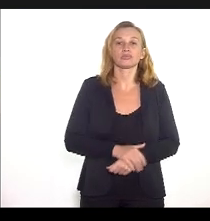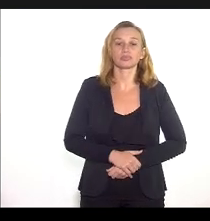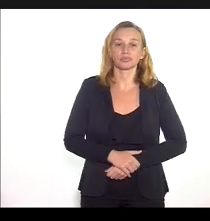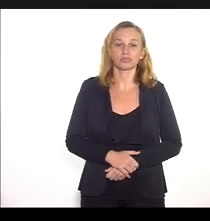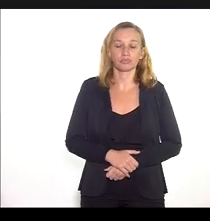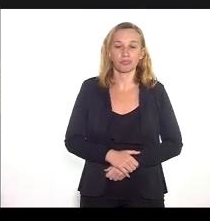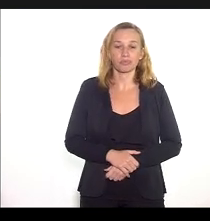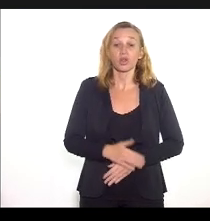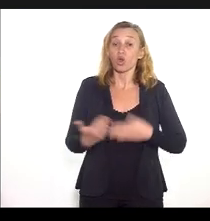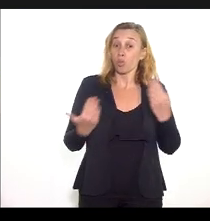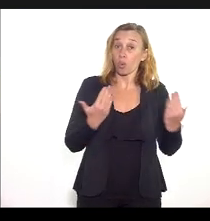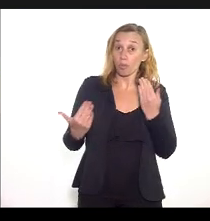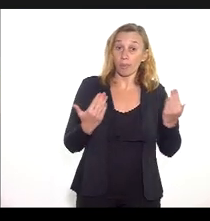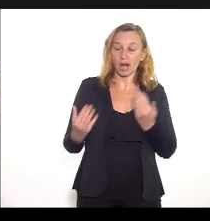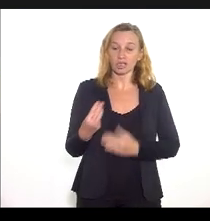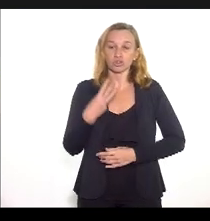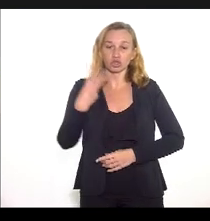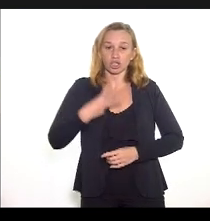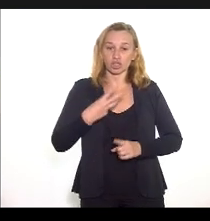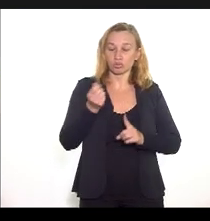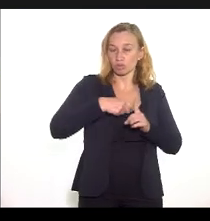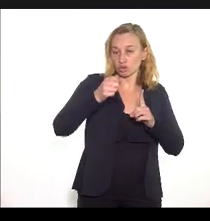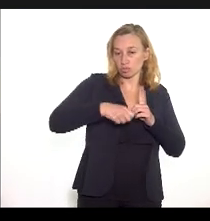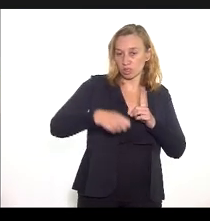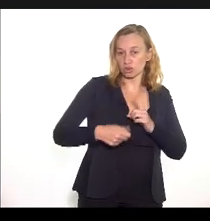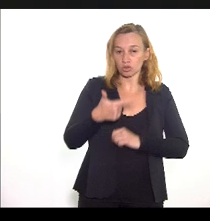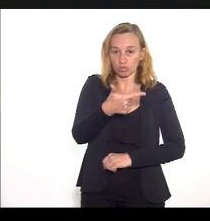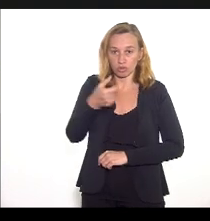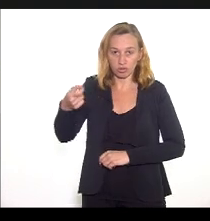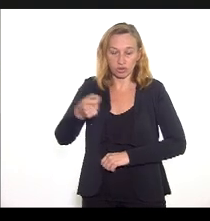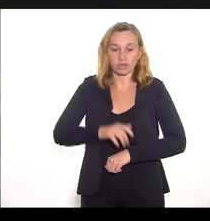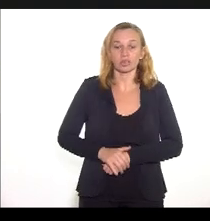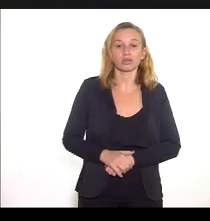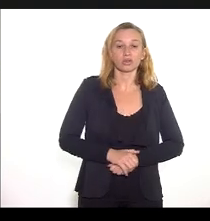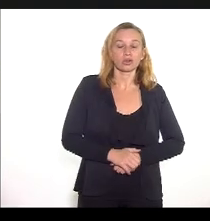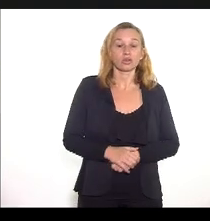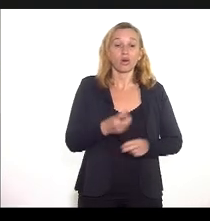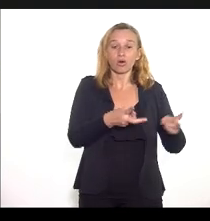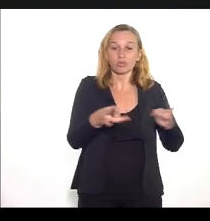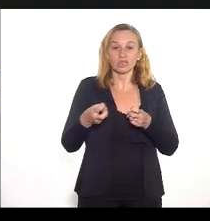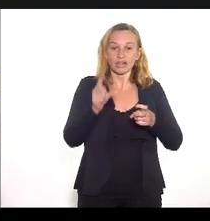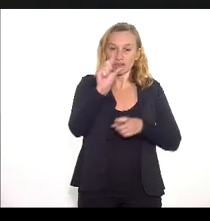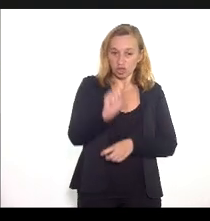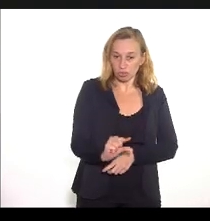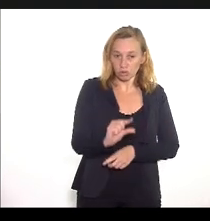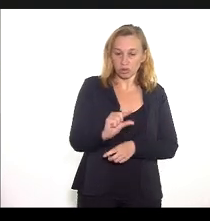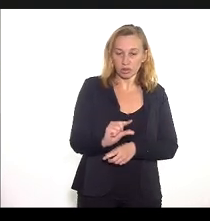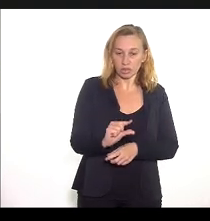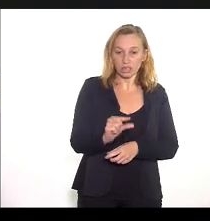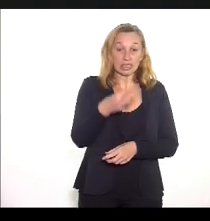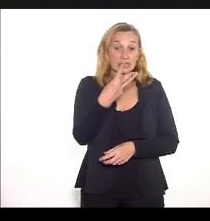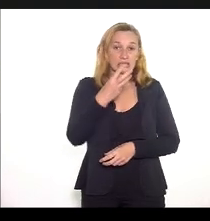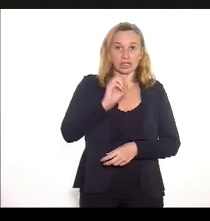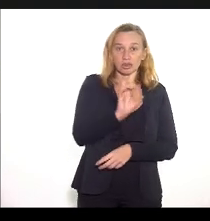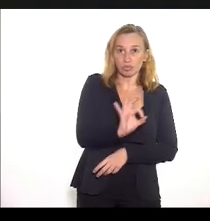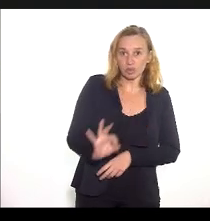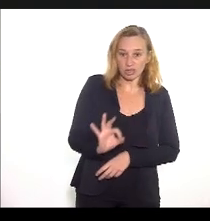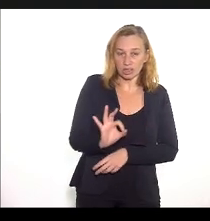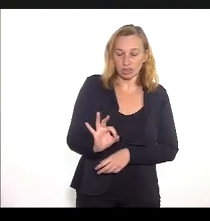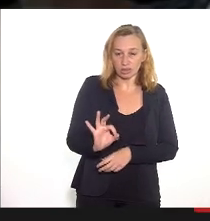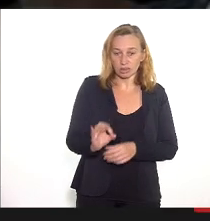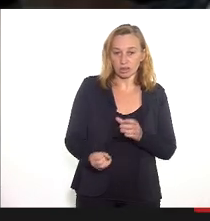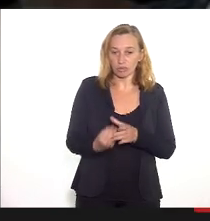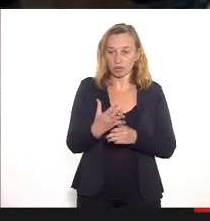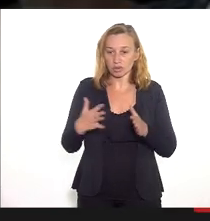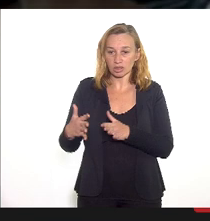Quando comparada aos três primeiros meses de 2020, se observa a redução de cerca de 30% da produção